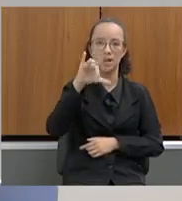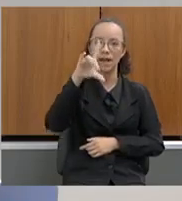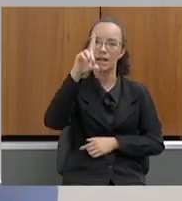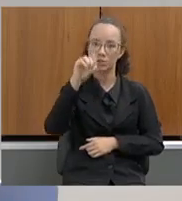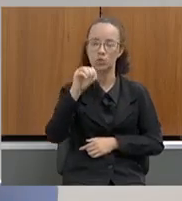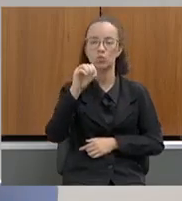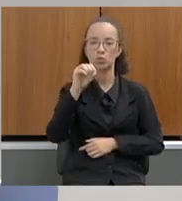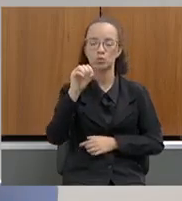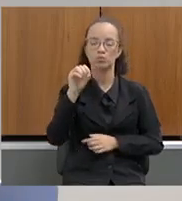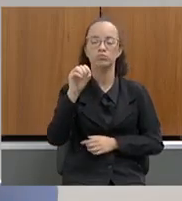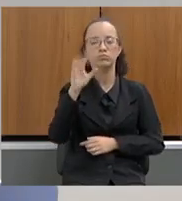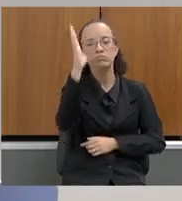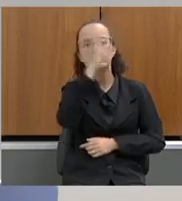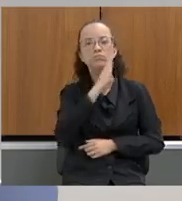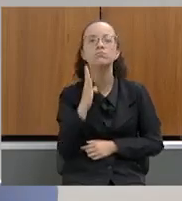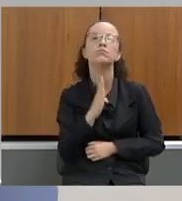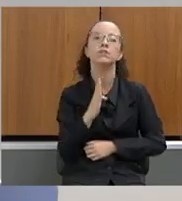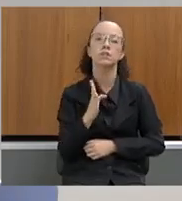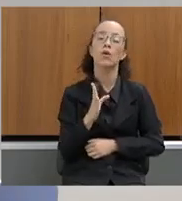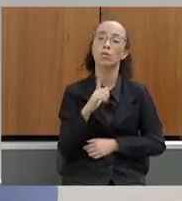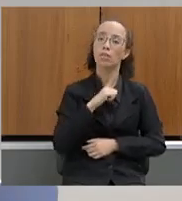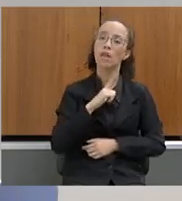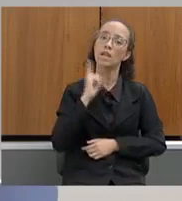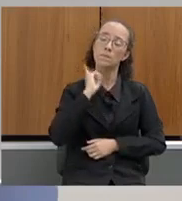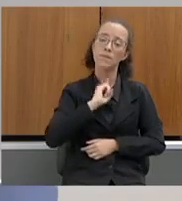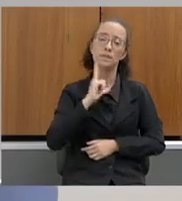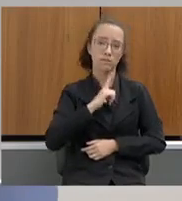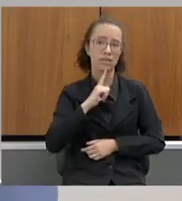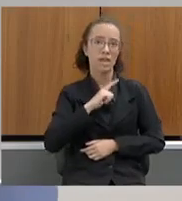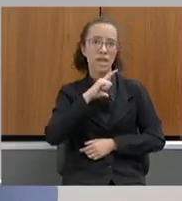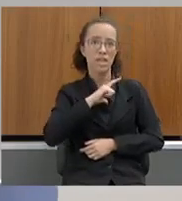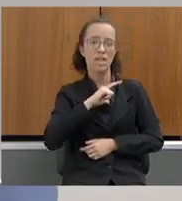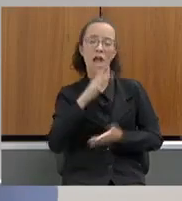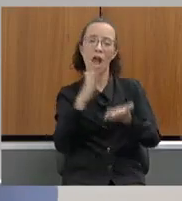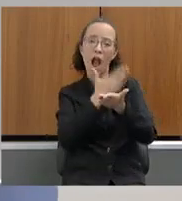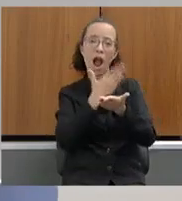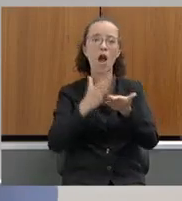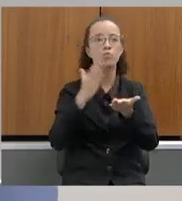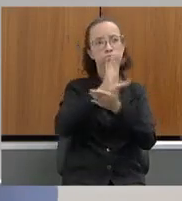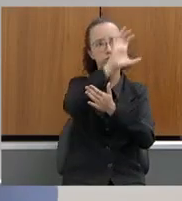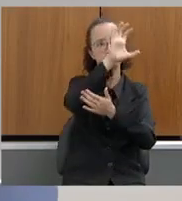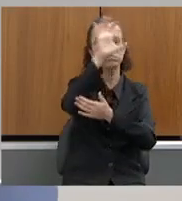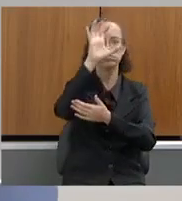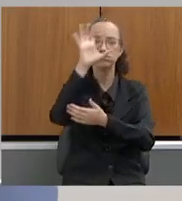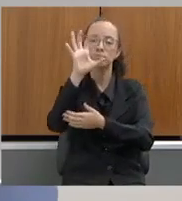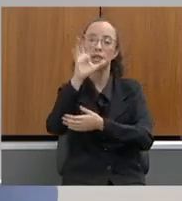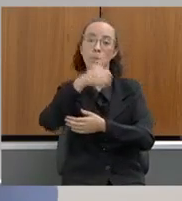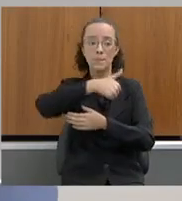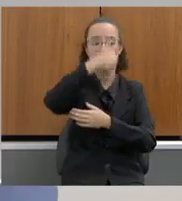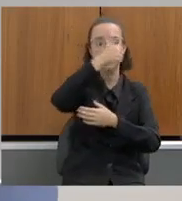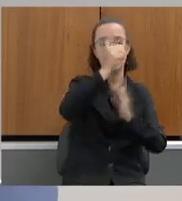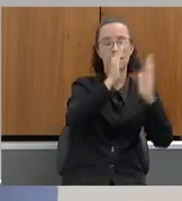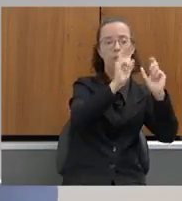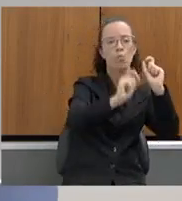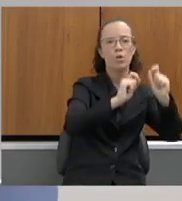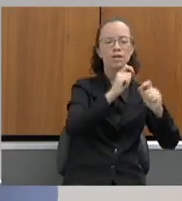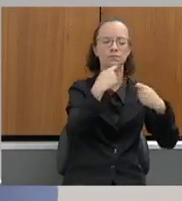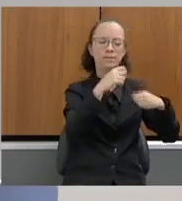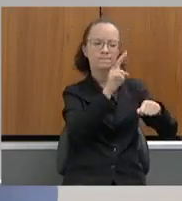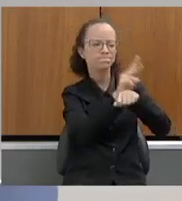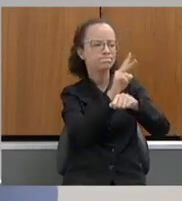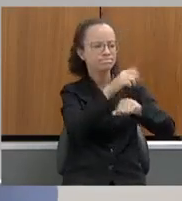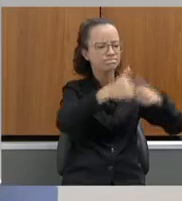semiárido brasileiro aqui no estado de Minas Gerais. Num primeiro momento, a primeira etapa, foi feito um diagnóstico em